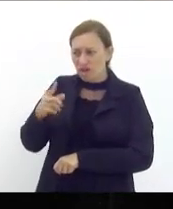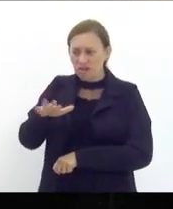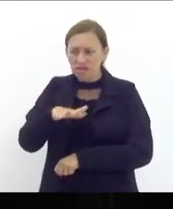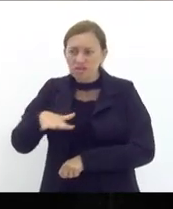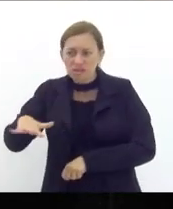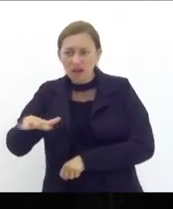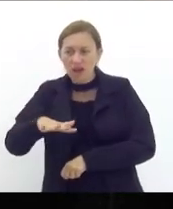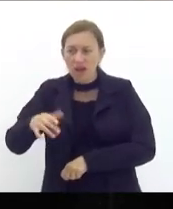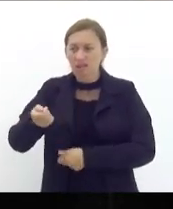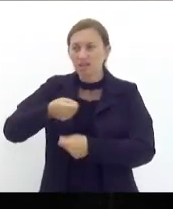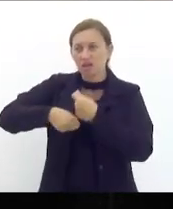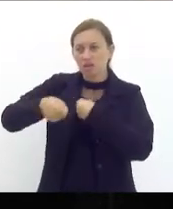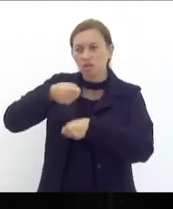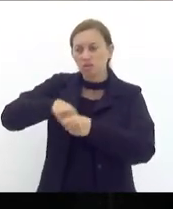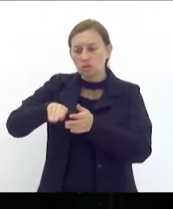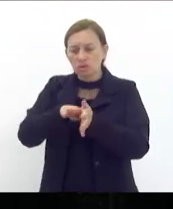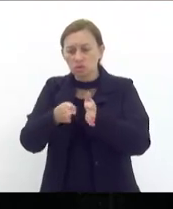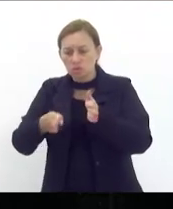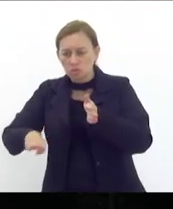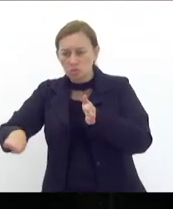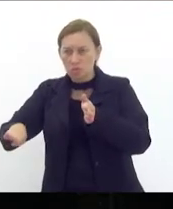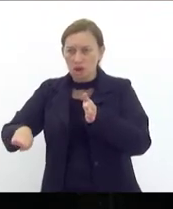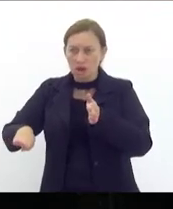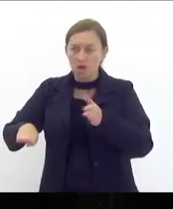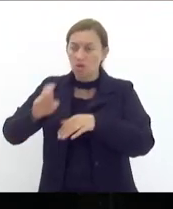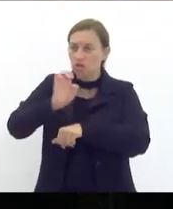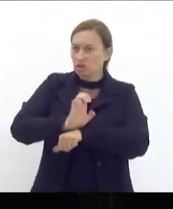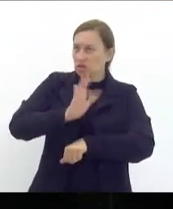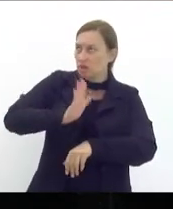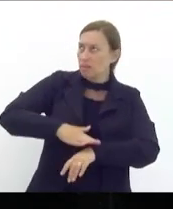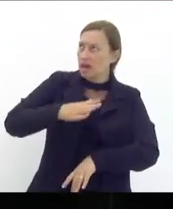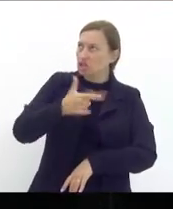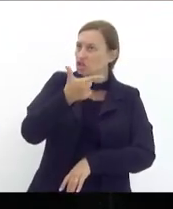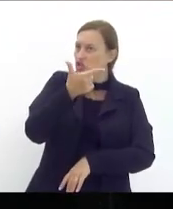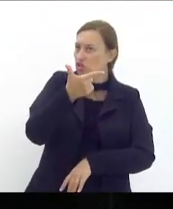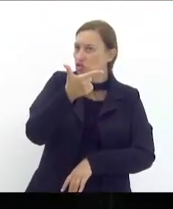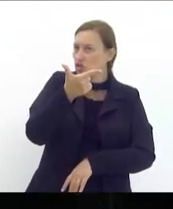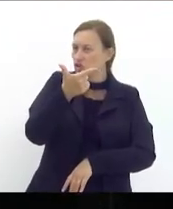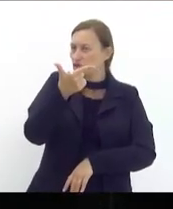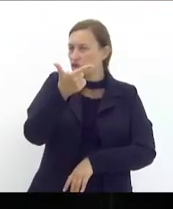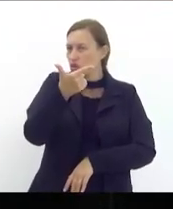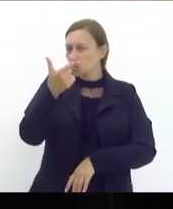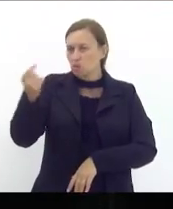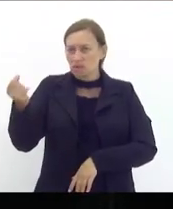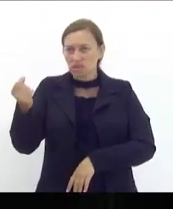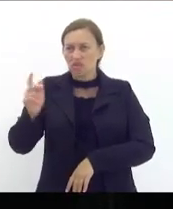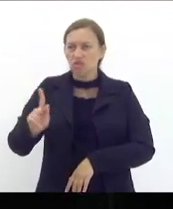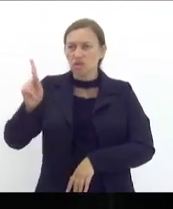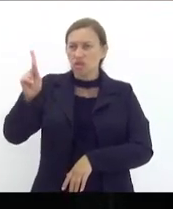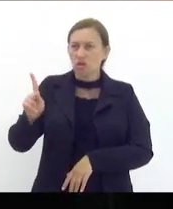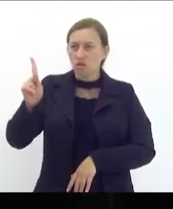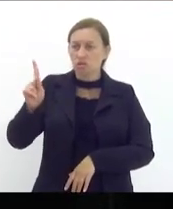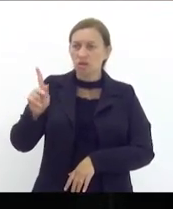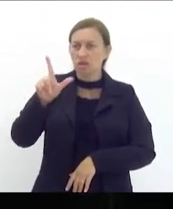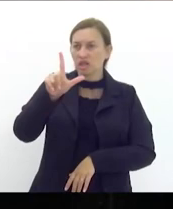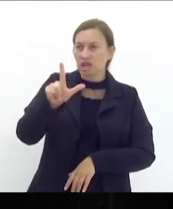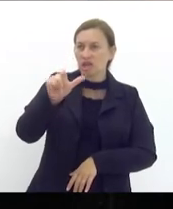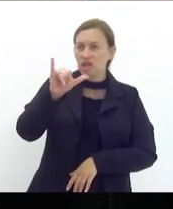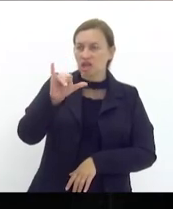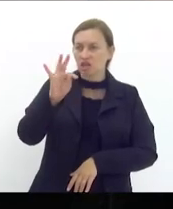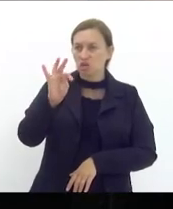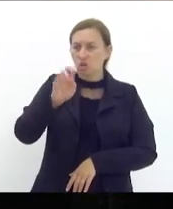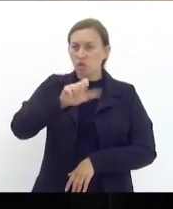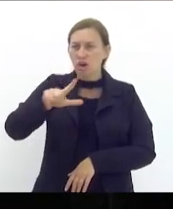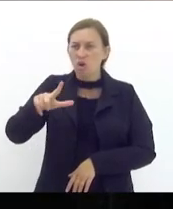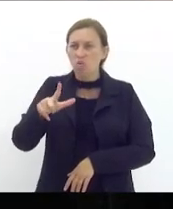da economia do mar um estado que tem mais de 200 quilômetros de litoral e com pouco